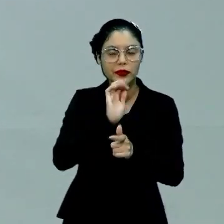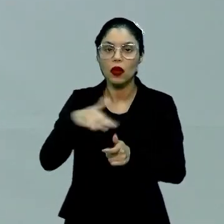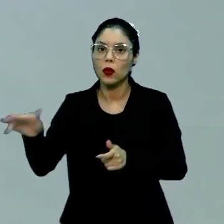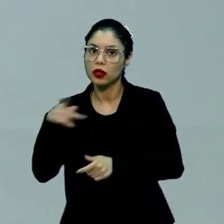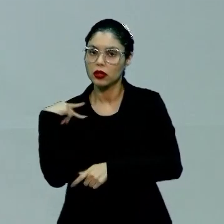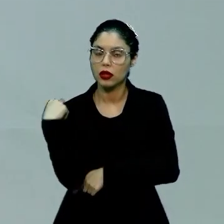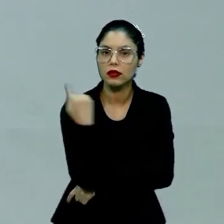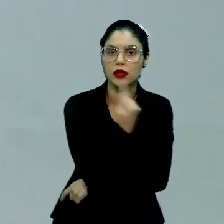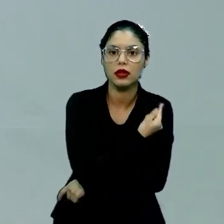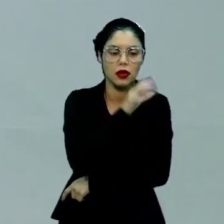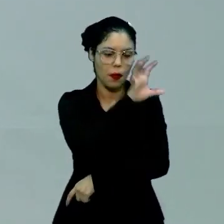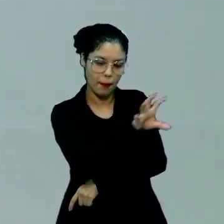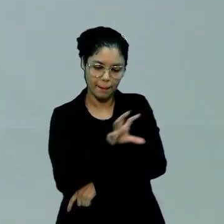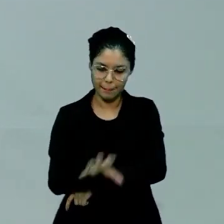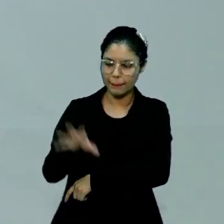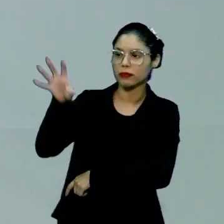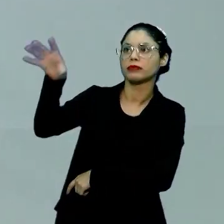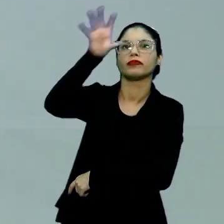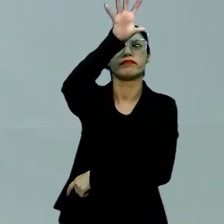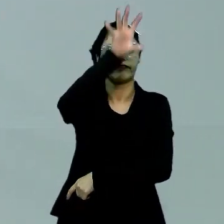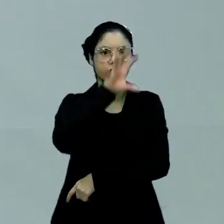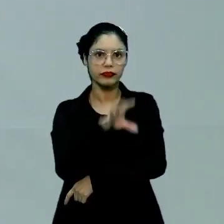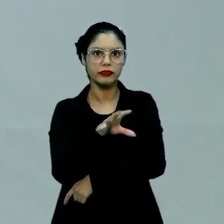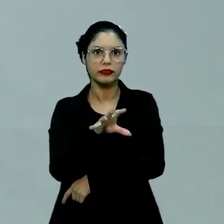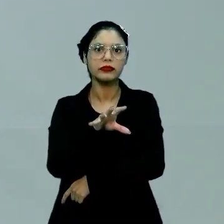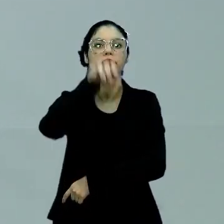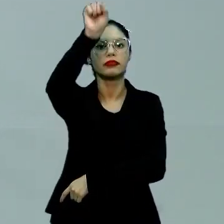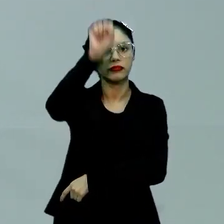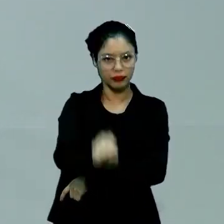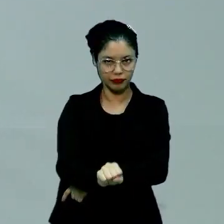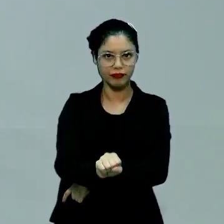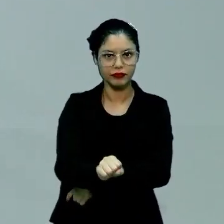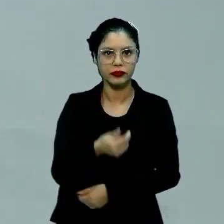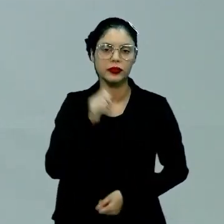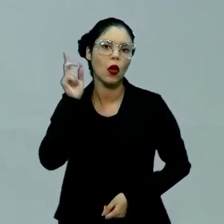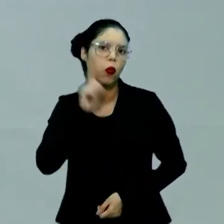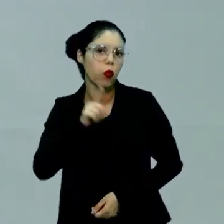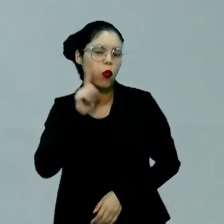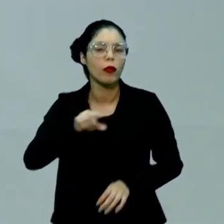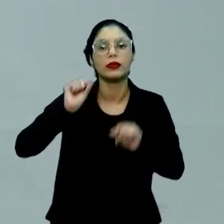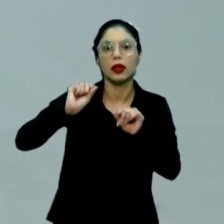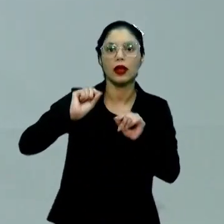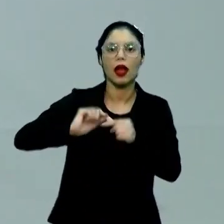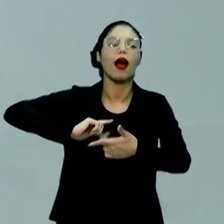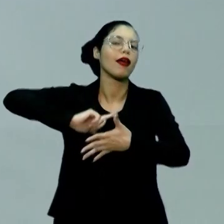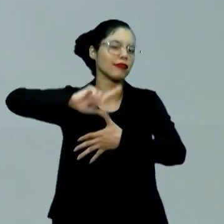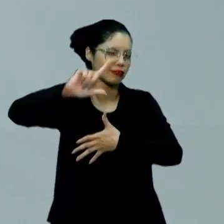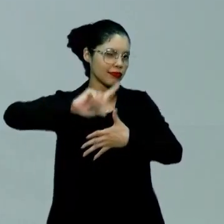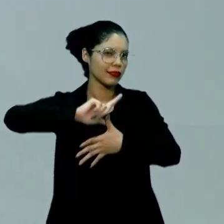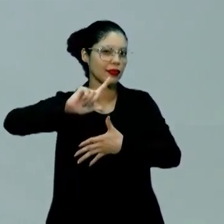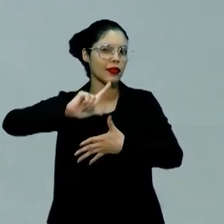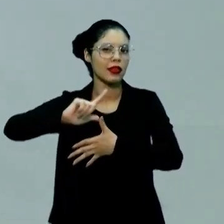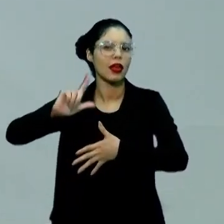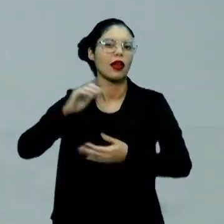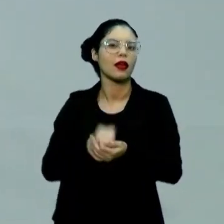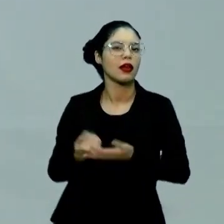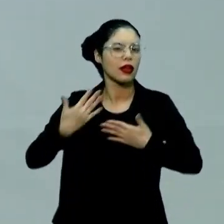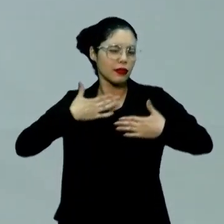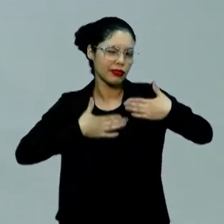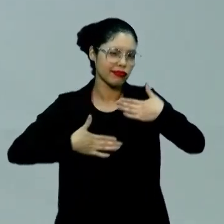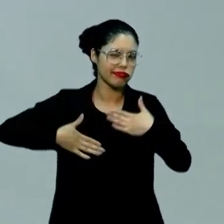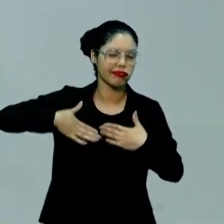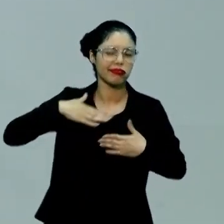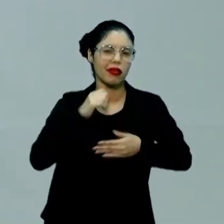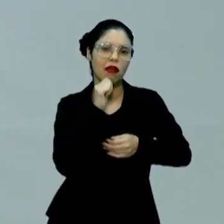faz um mapeamento geral da América do Sul, a gente tem a vertente da cultura latina, algo mais caliente, mais mole